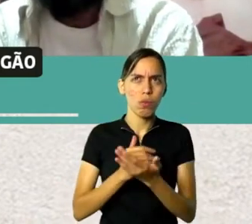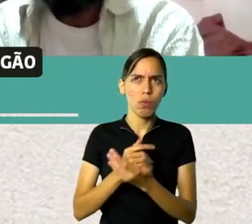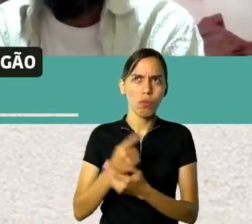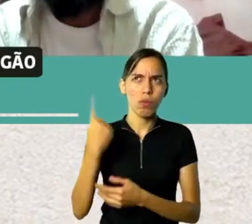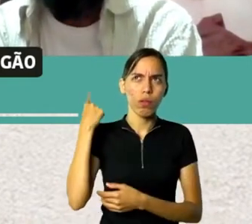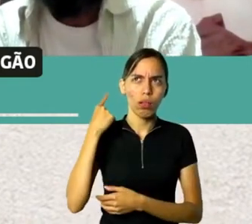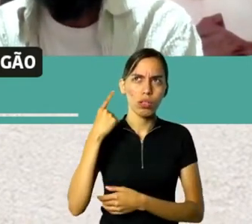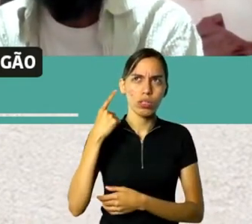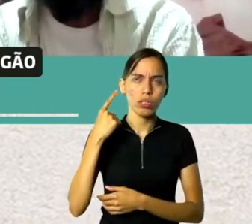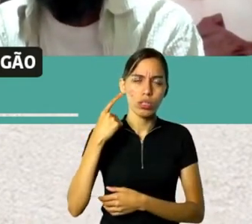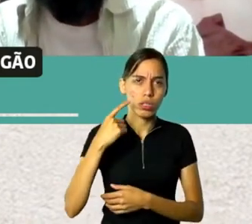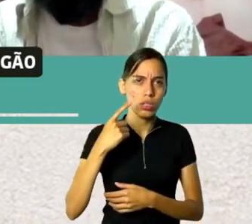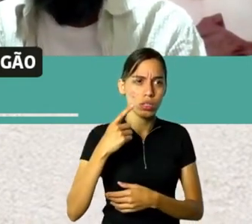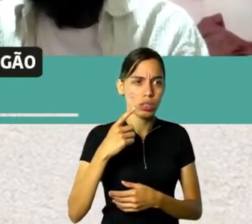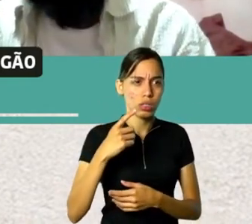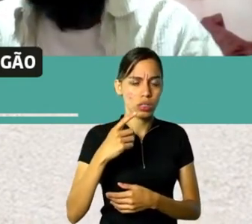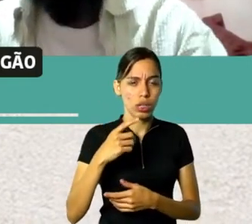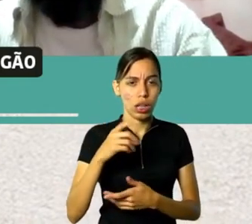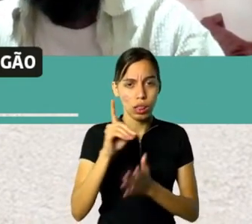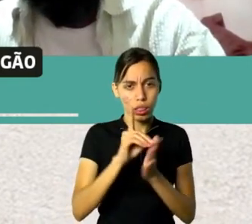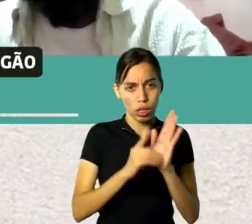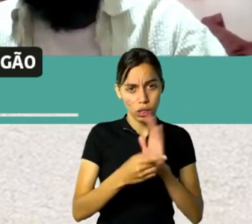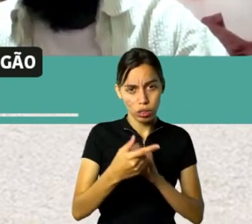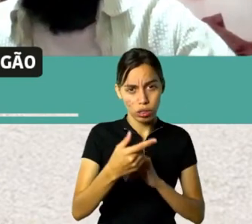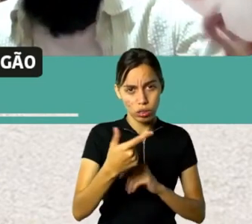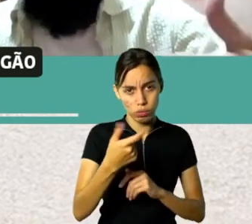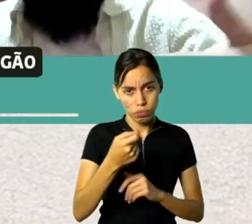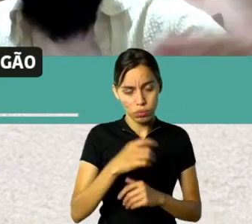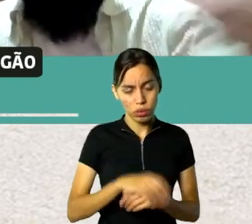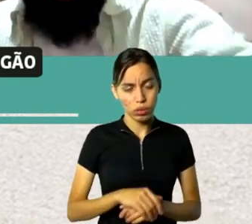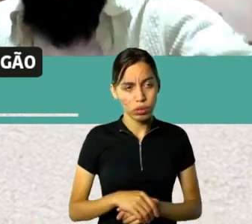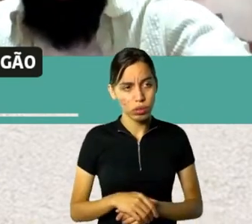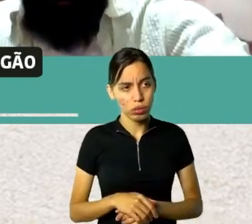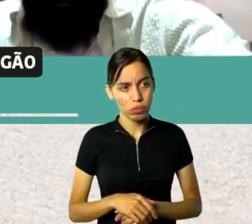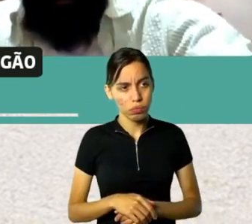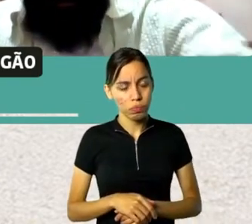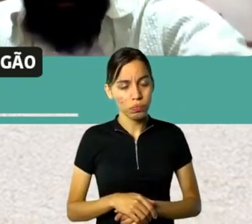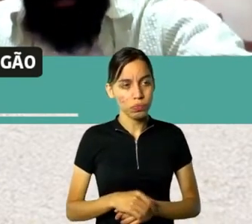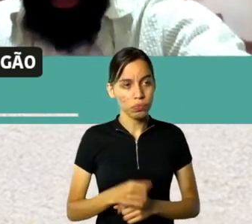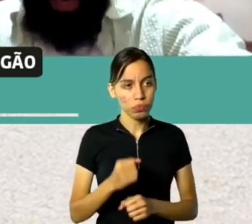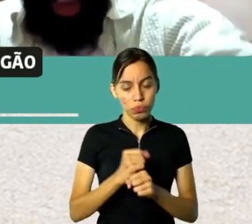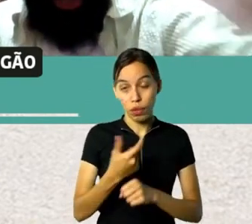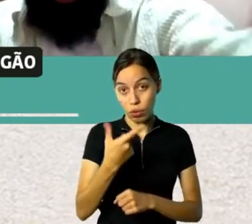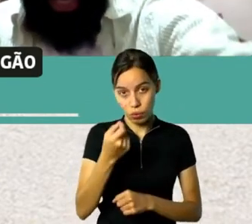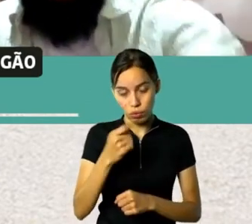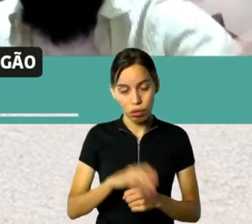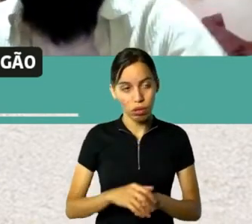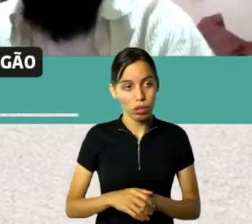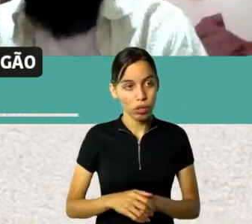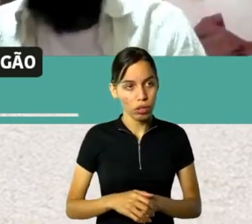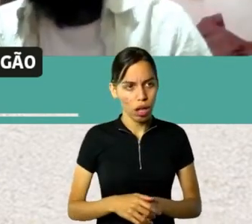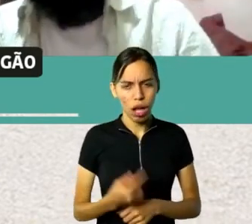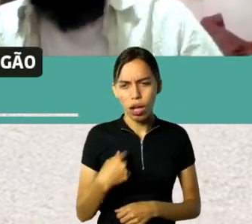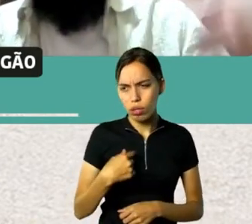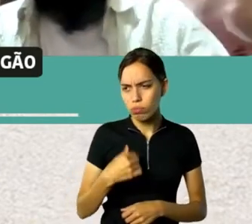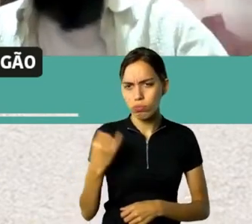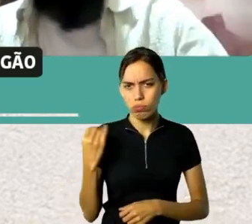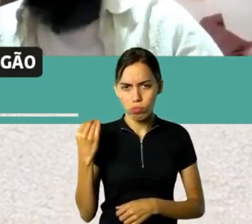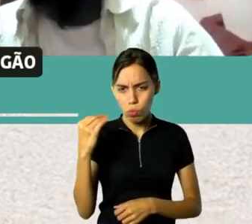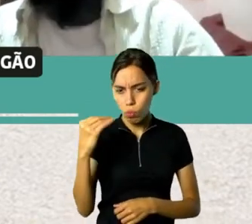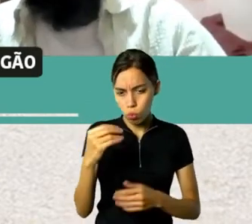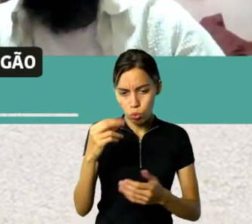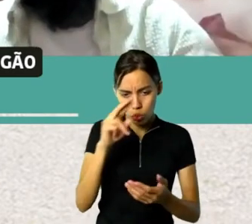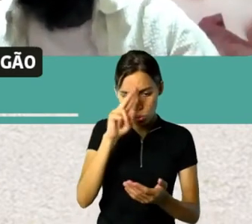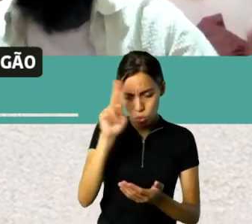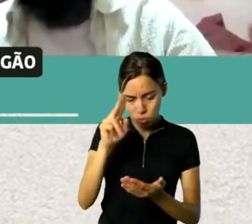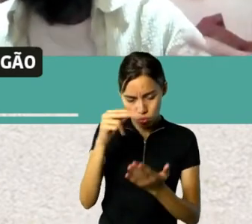Rio, e Drummond falou, olha, faz um manifesto da imprensa, pode me atacar que eu te respondo. Aí ele foi